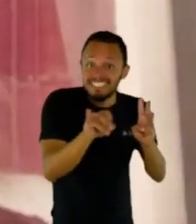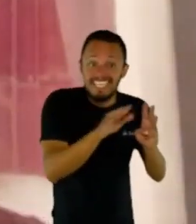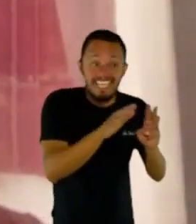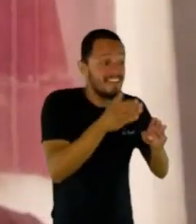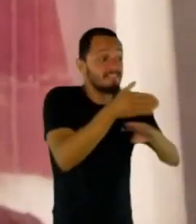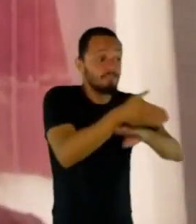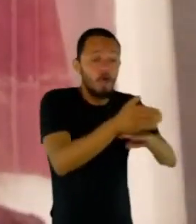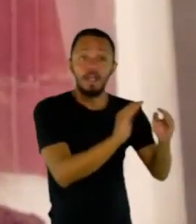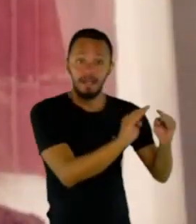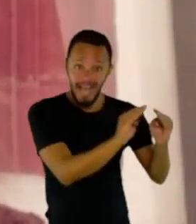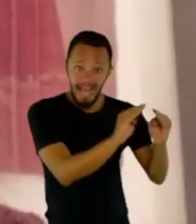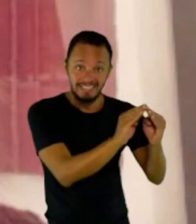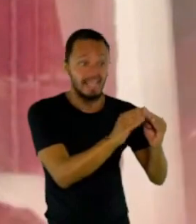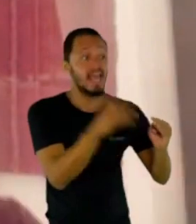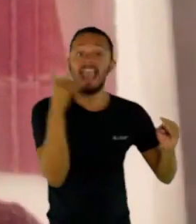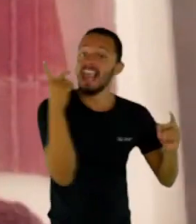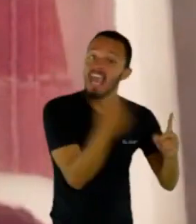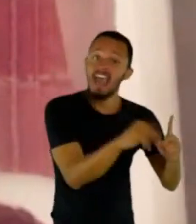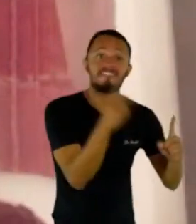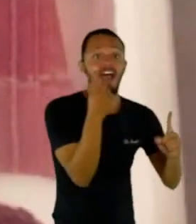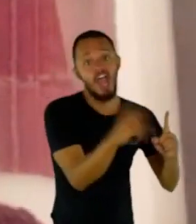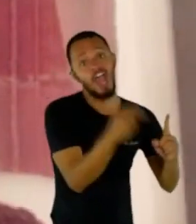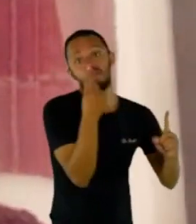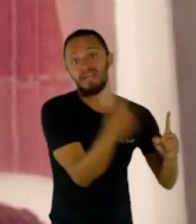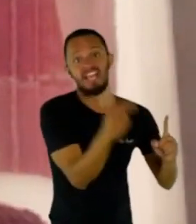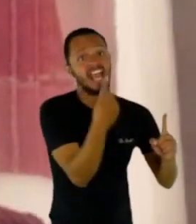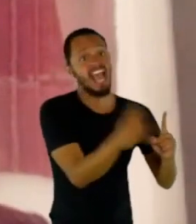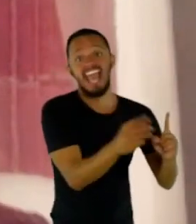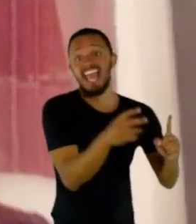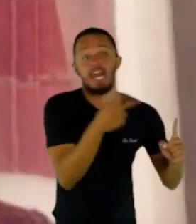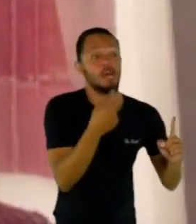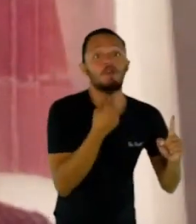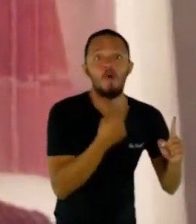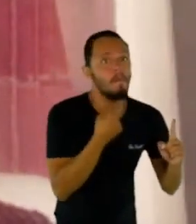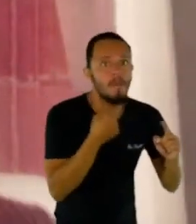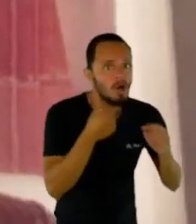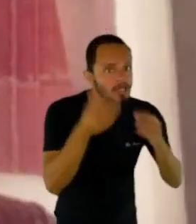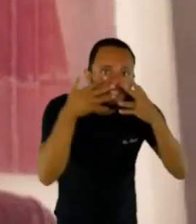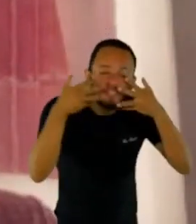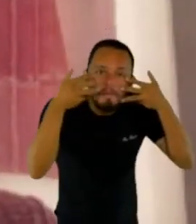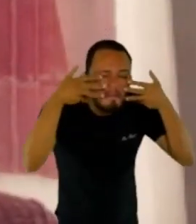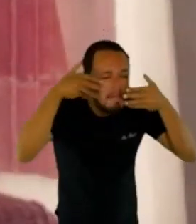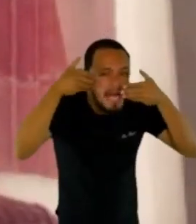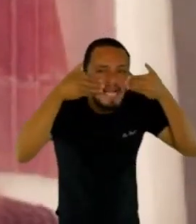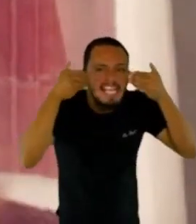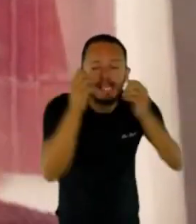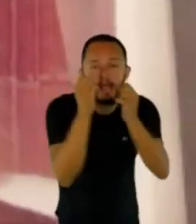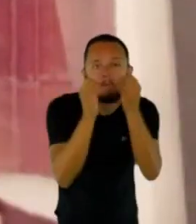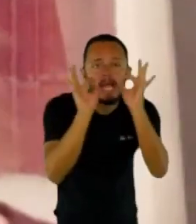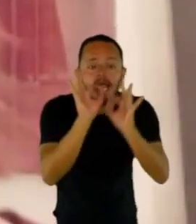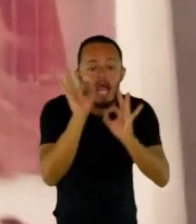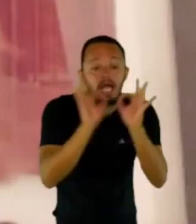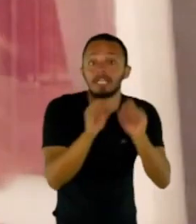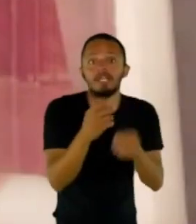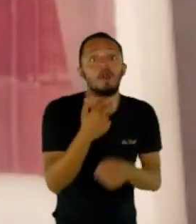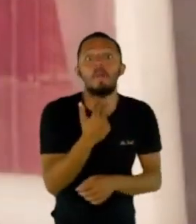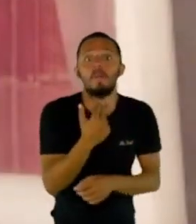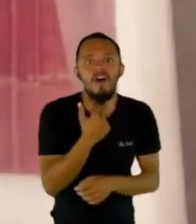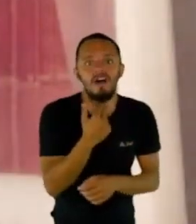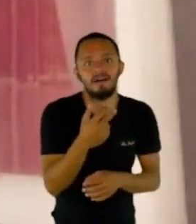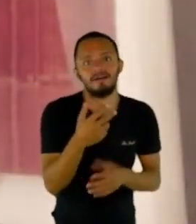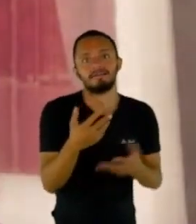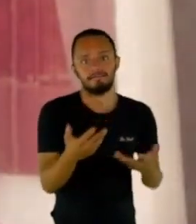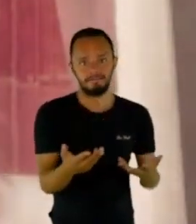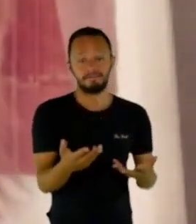livro. Essas mulheres que estão, além de serem visíveis, né? Ainda não têm ainda a liberdade de fazer o que elas querem.